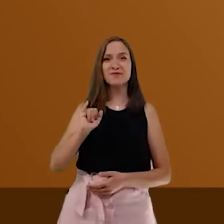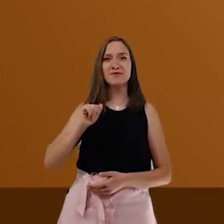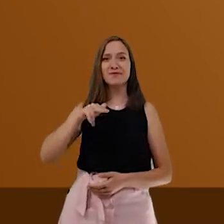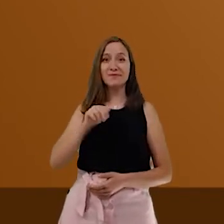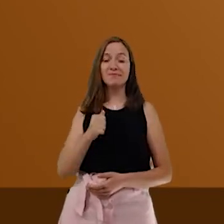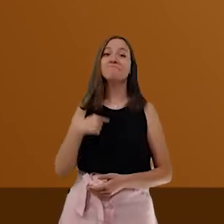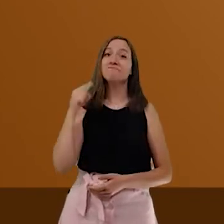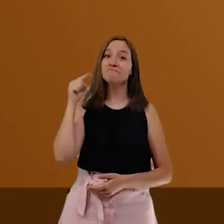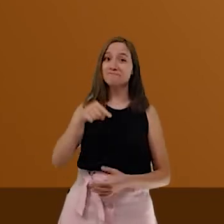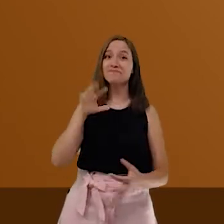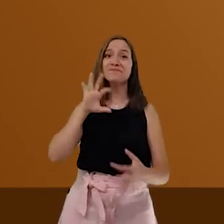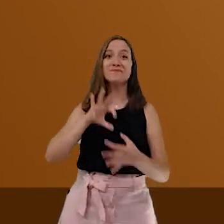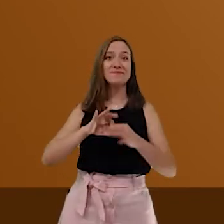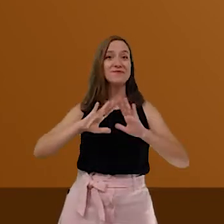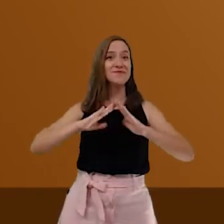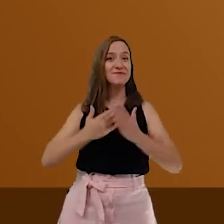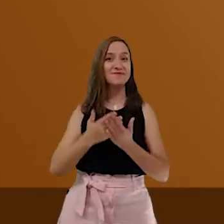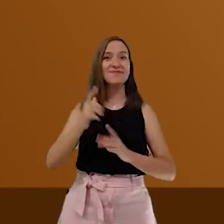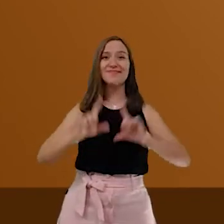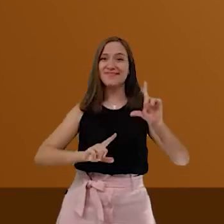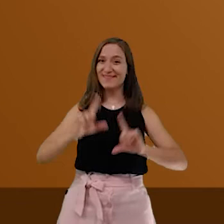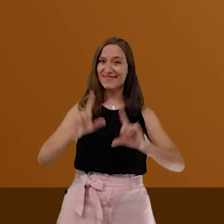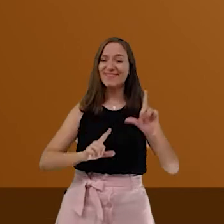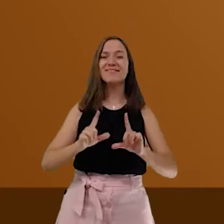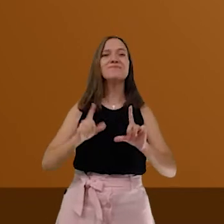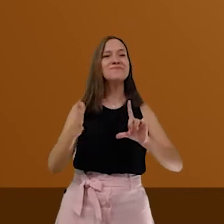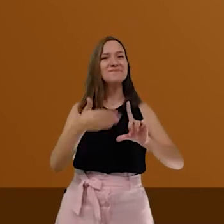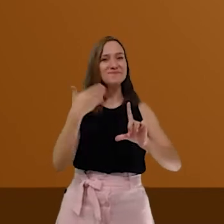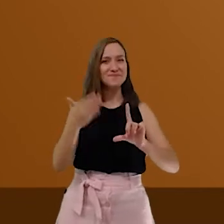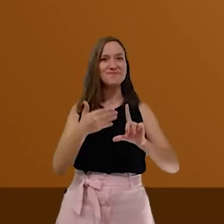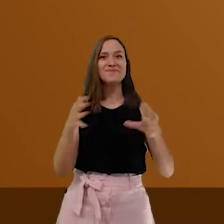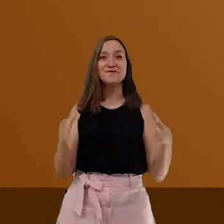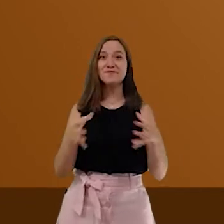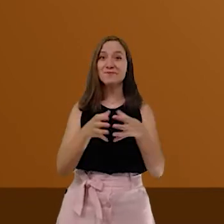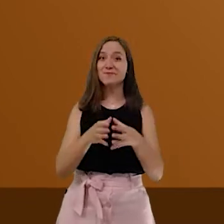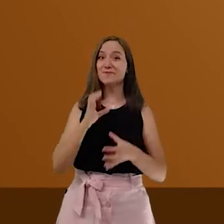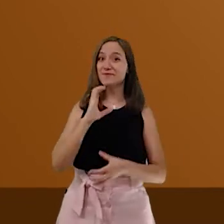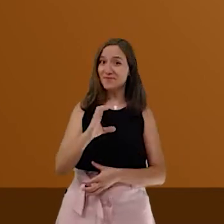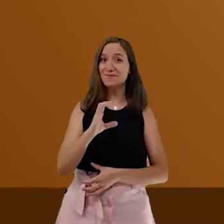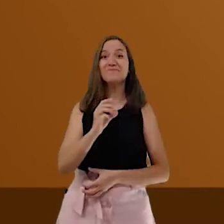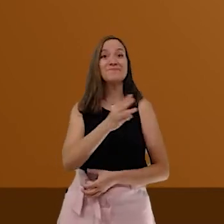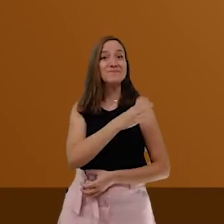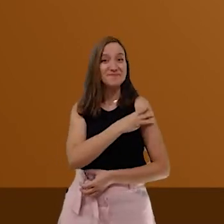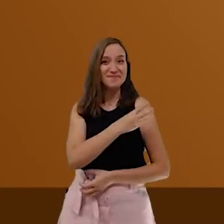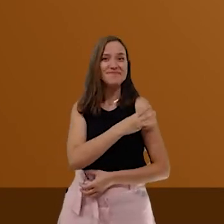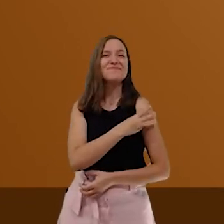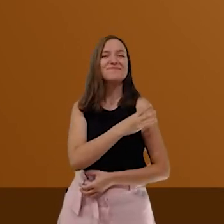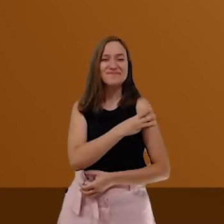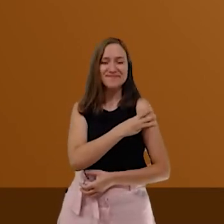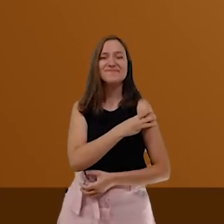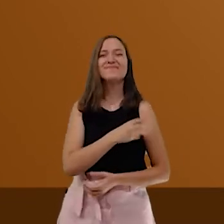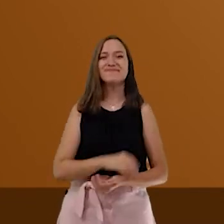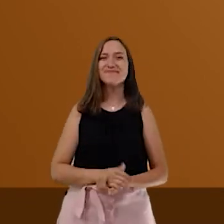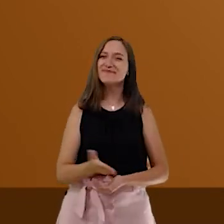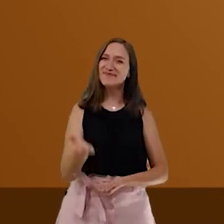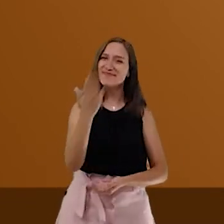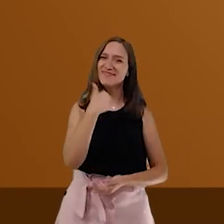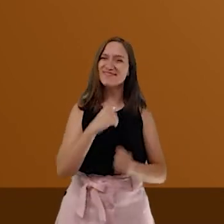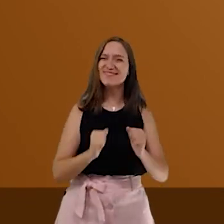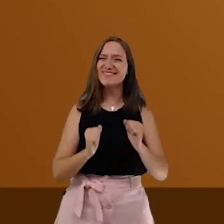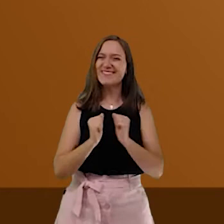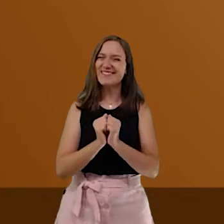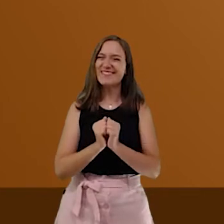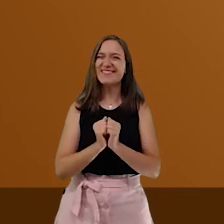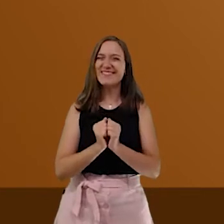Escola TV com videoaulas para o agrupamento C, terceiro ano. Venha comigo